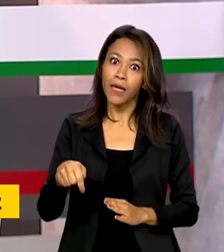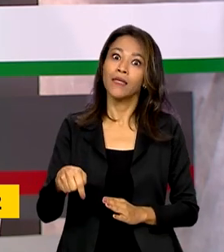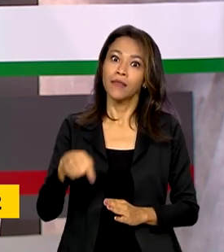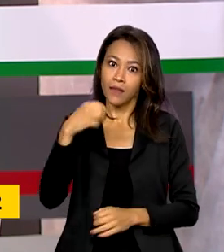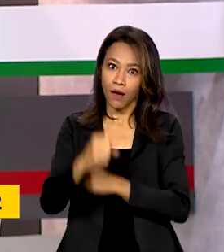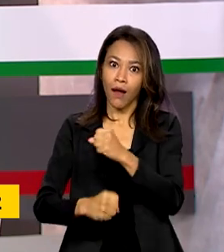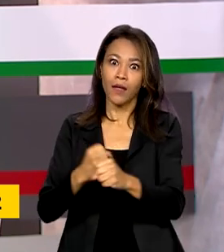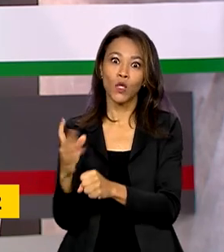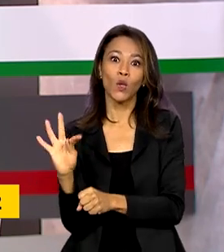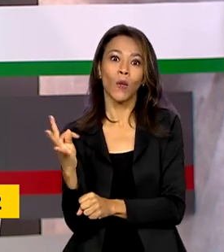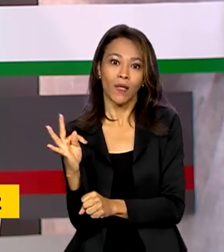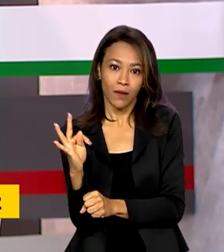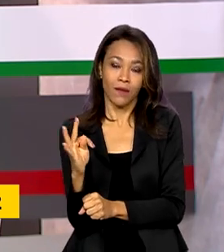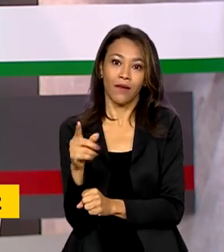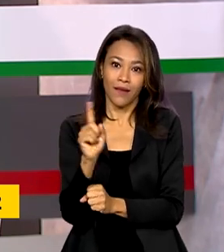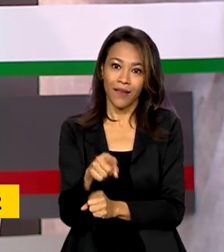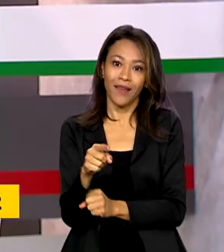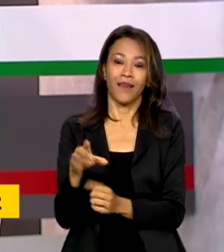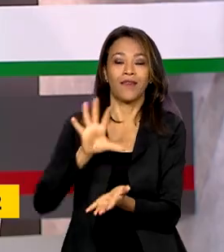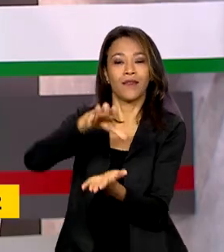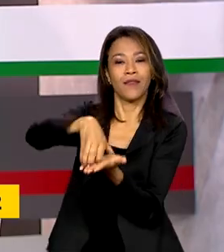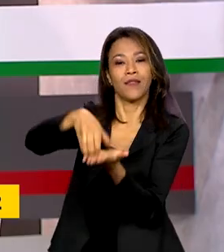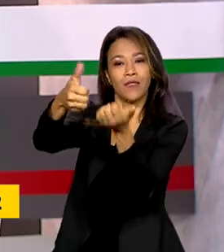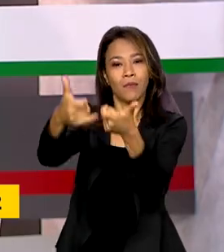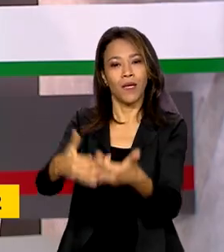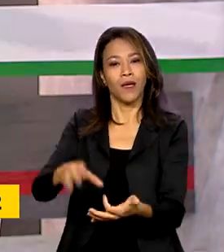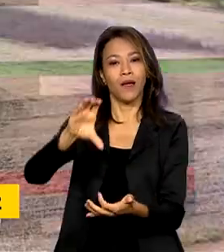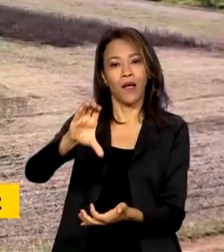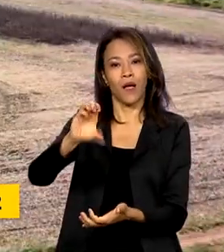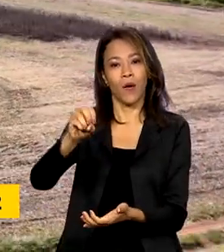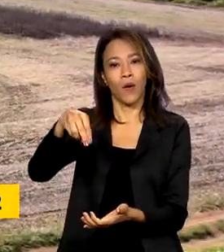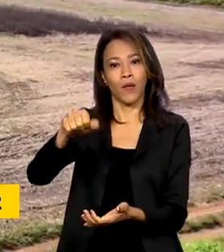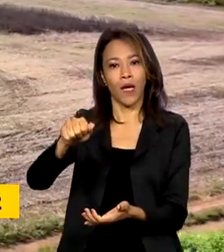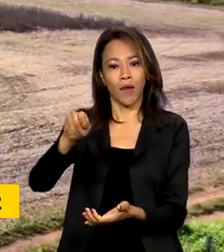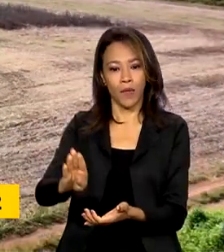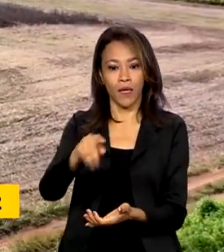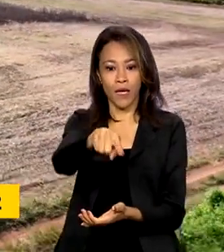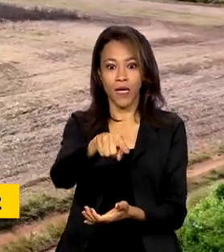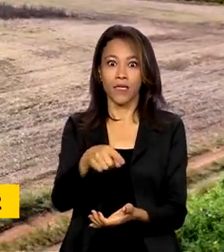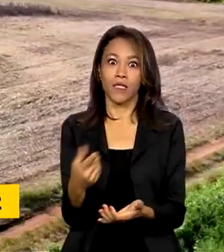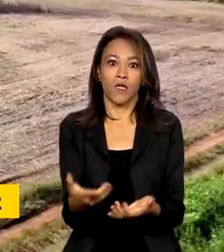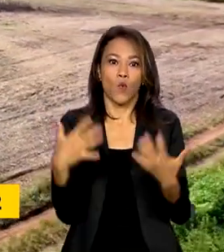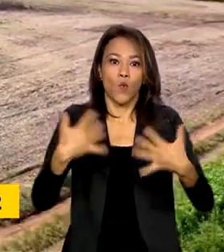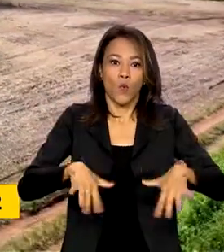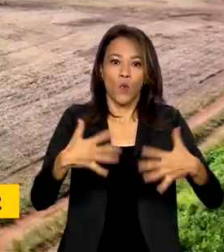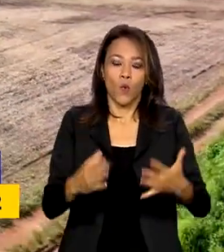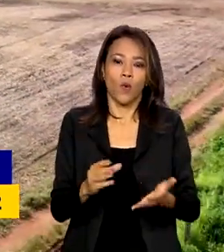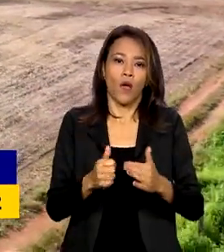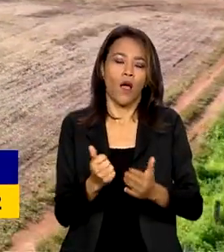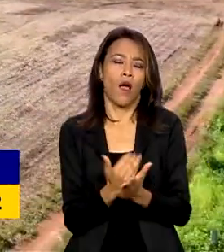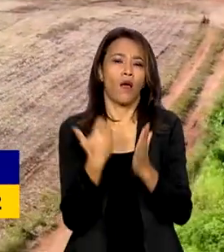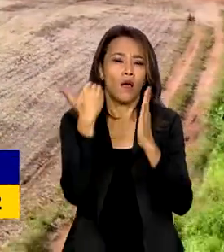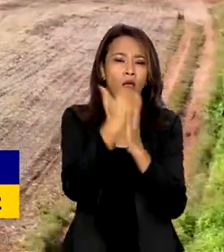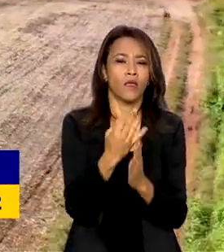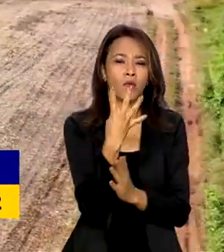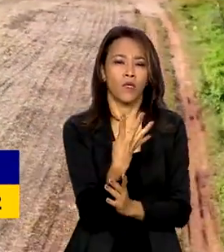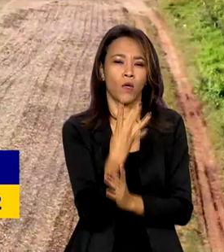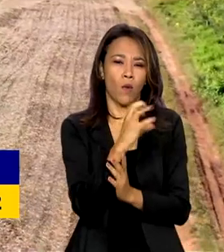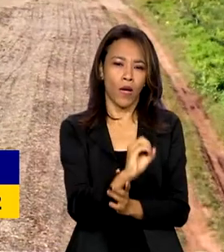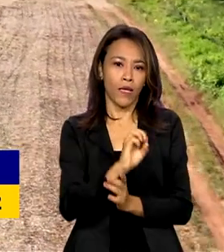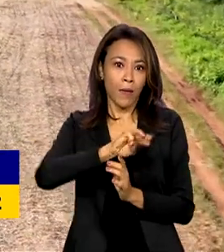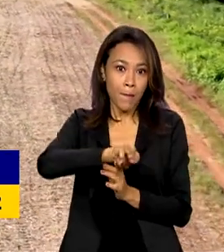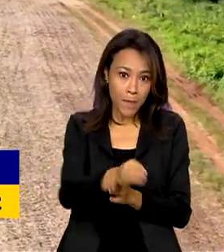Conab, a Companhia Nacional de Abastecimento. O volume representa acréscimo de 40 milhões de toneladas quando